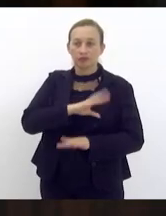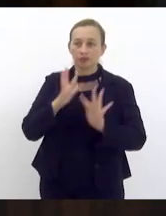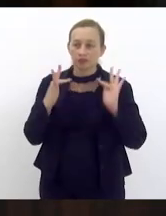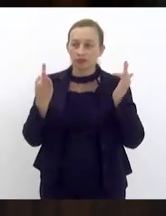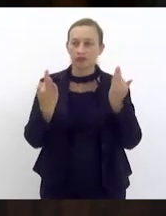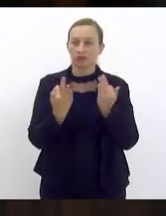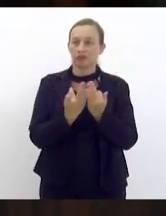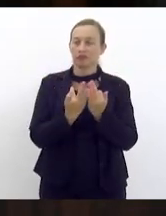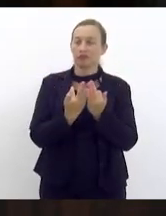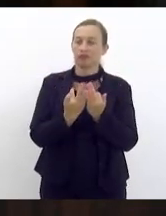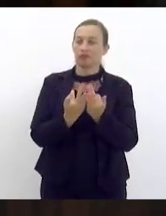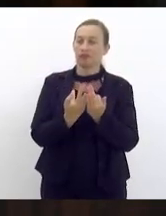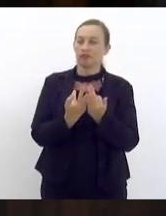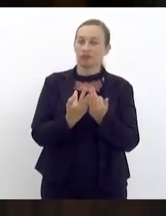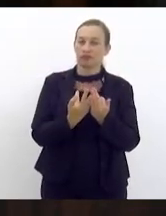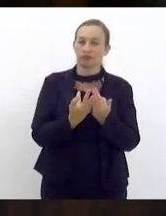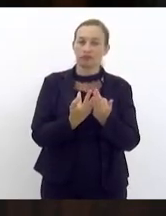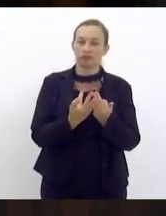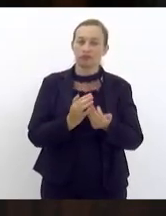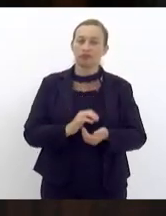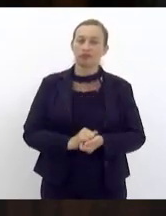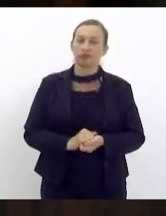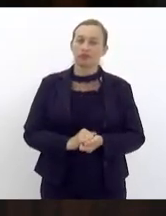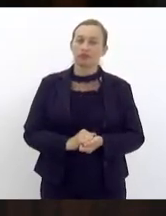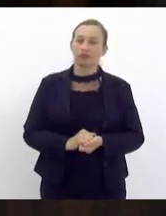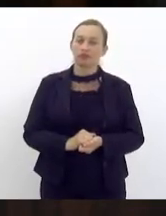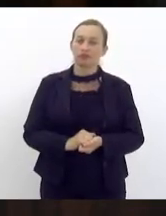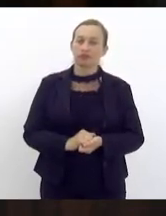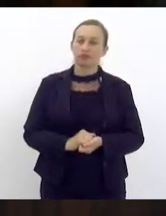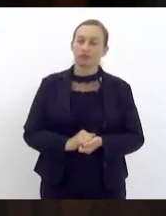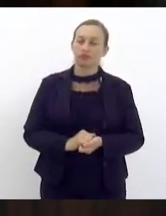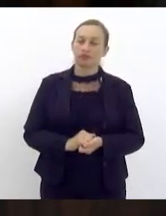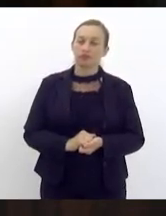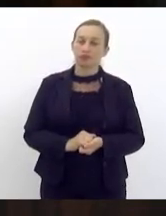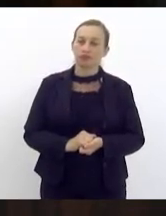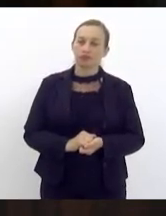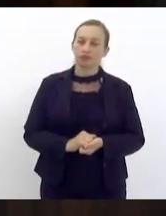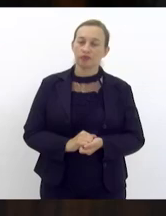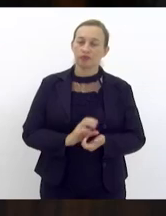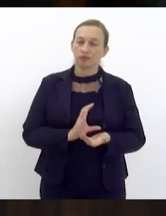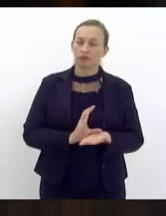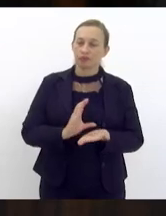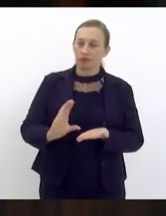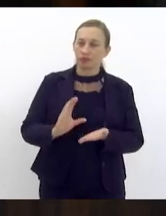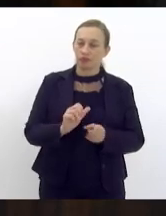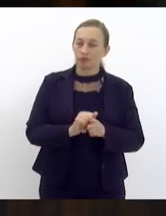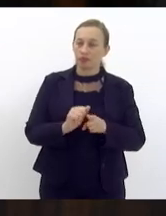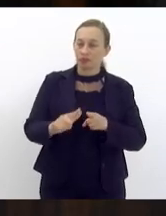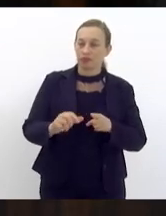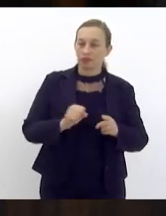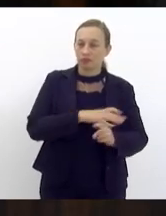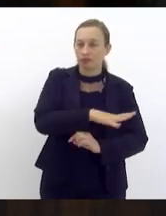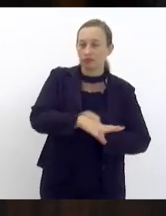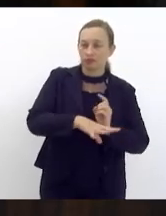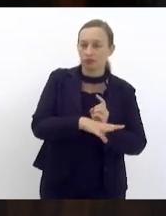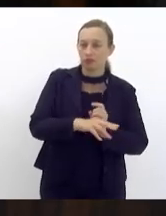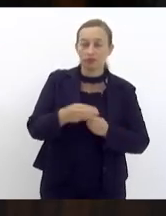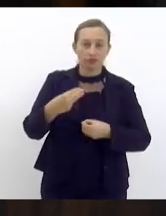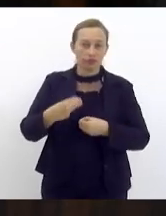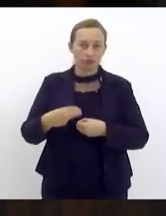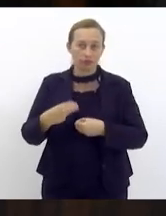para a concessão do benefício do aluguel social no município